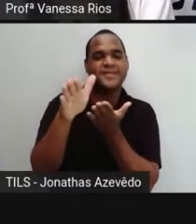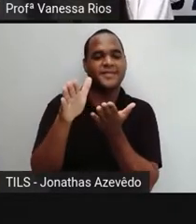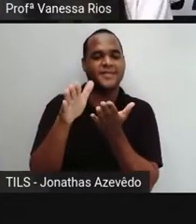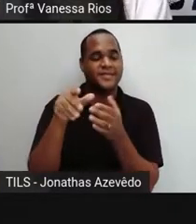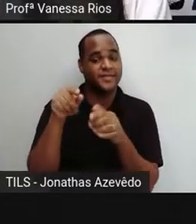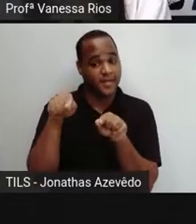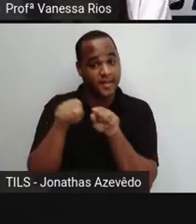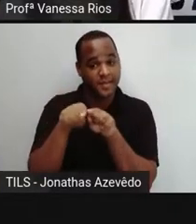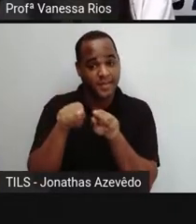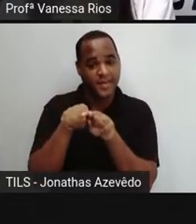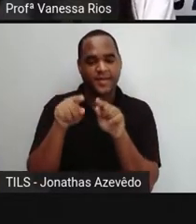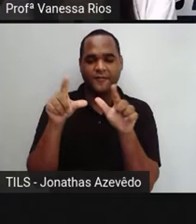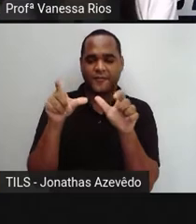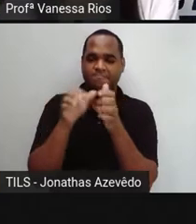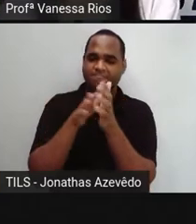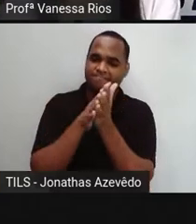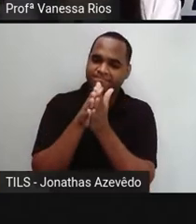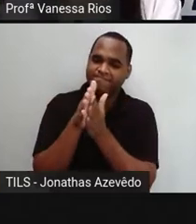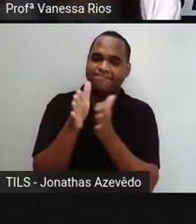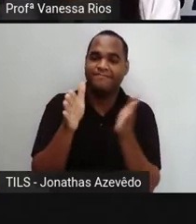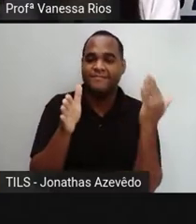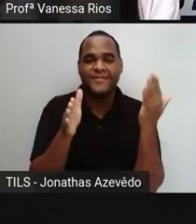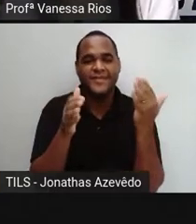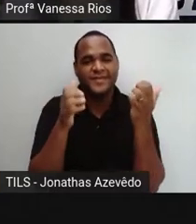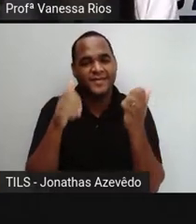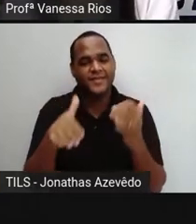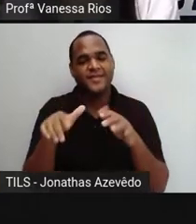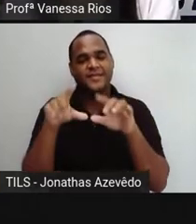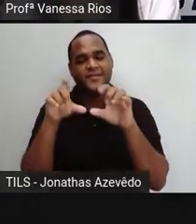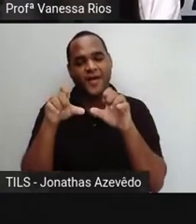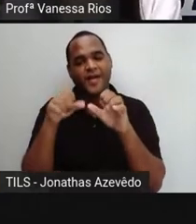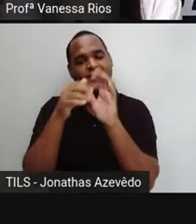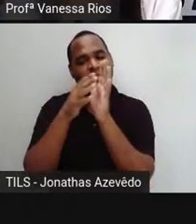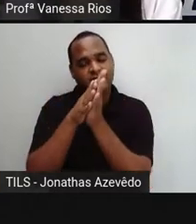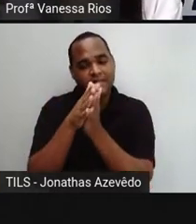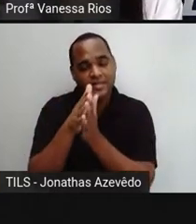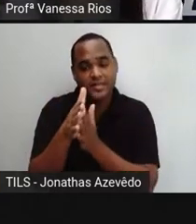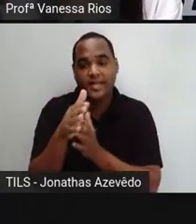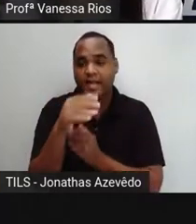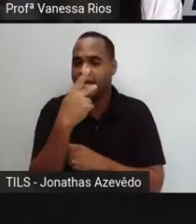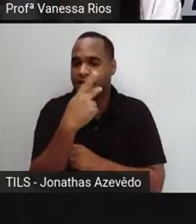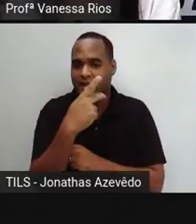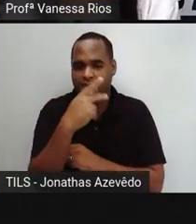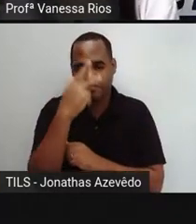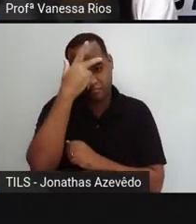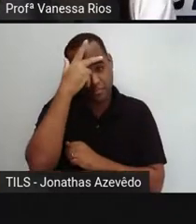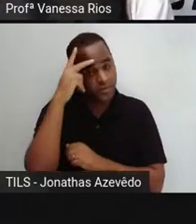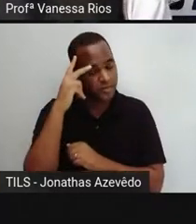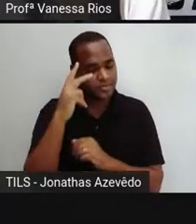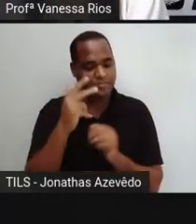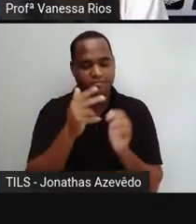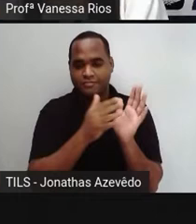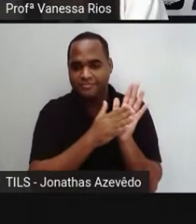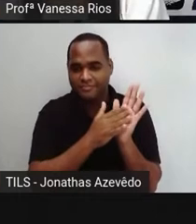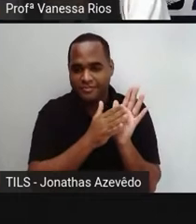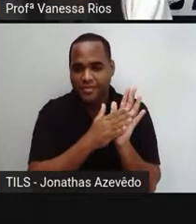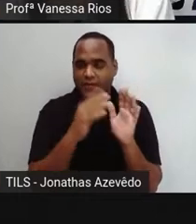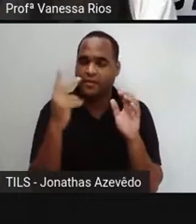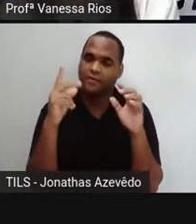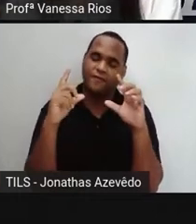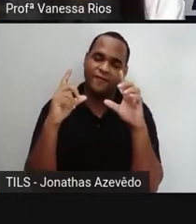impressão. E aí, as fotografias, elas chegavam às mãos das pessoas, tiradas pelo